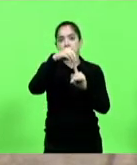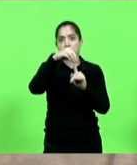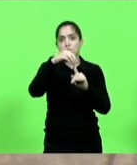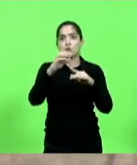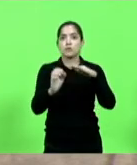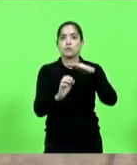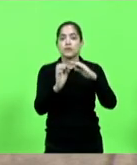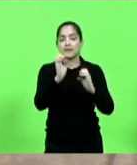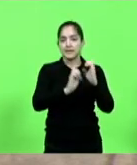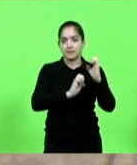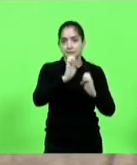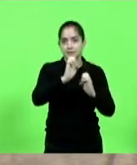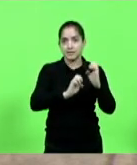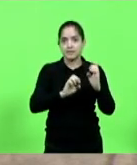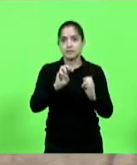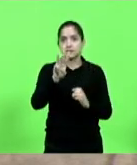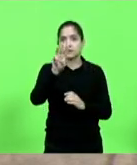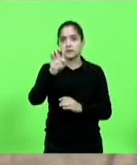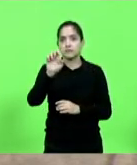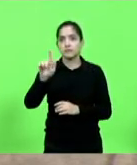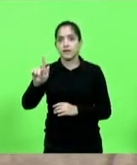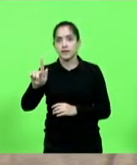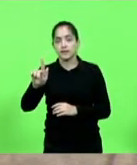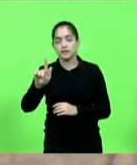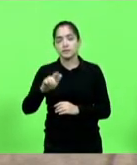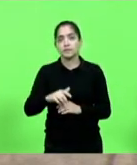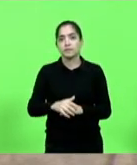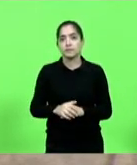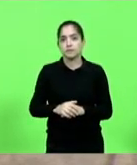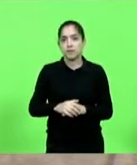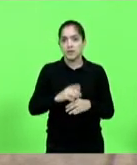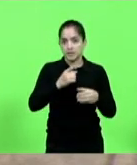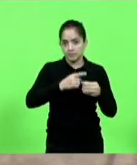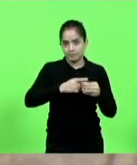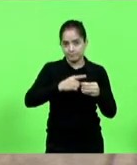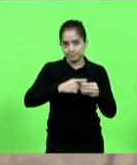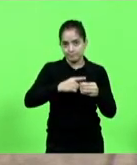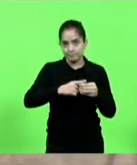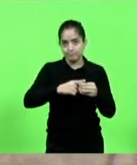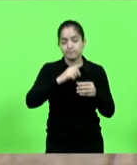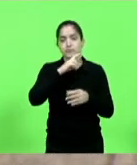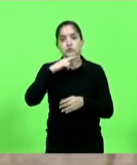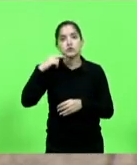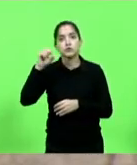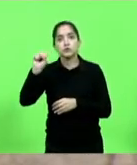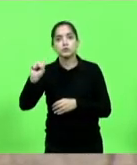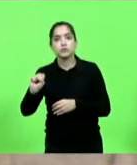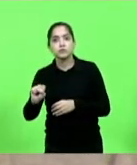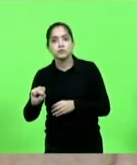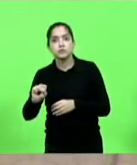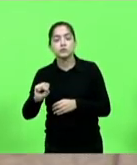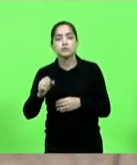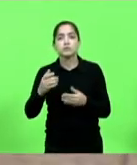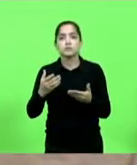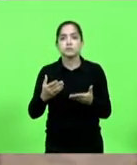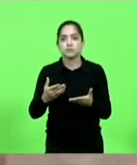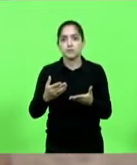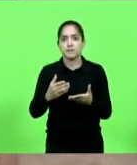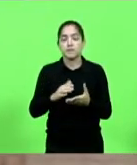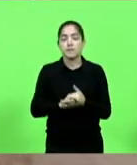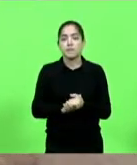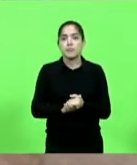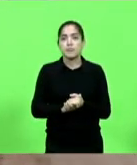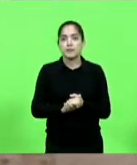multinacional WEG e o município de Jaraguá do Sul, colocando como um oásis